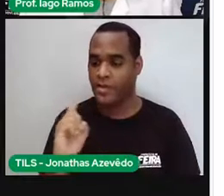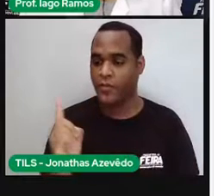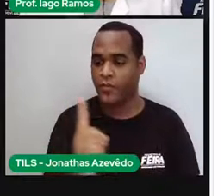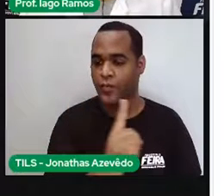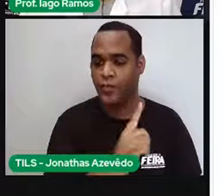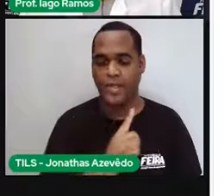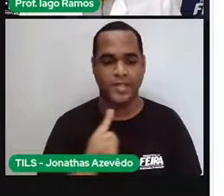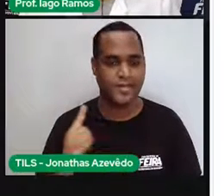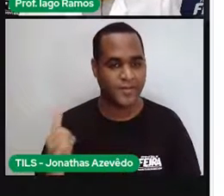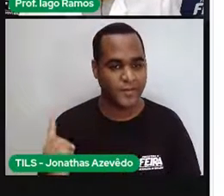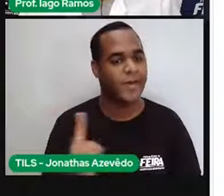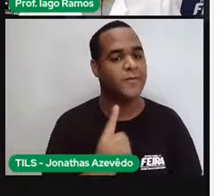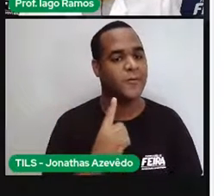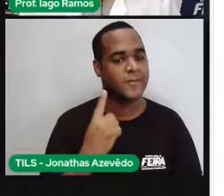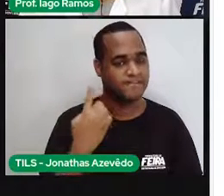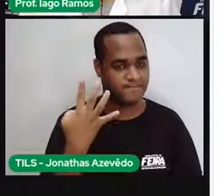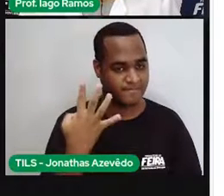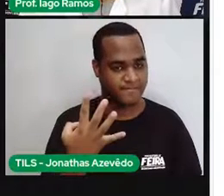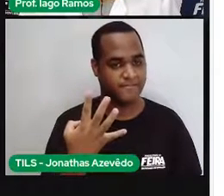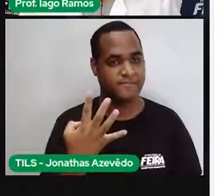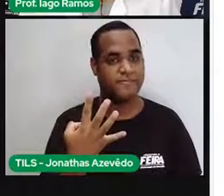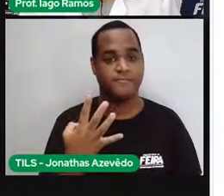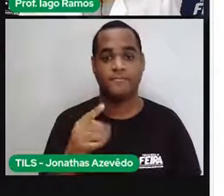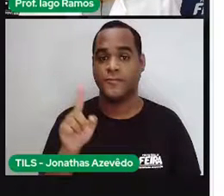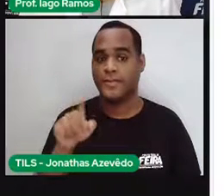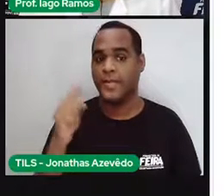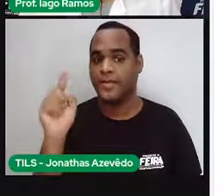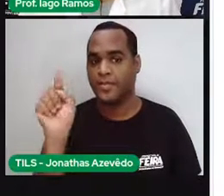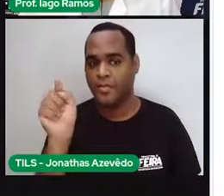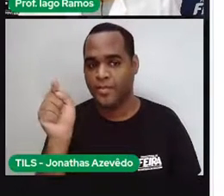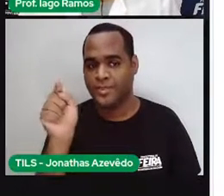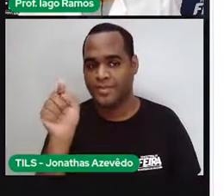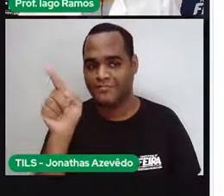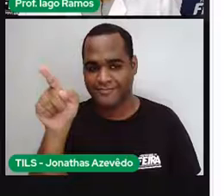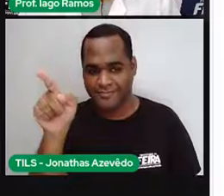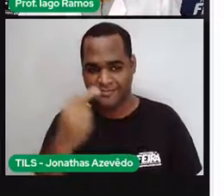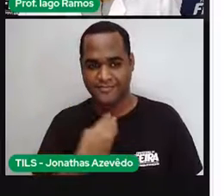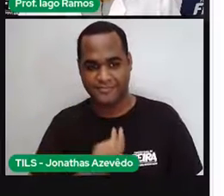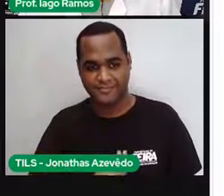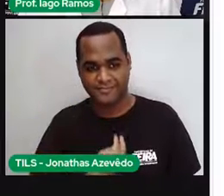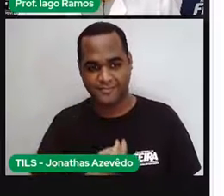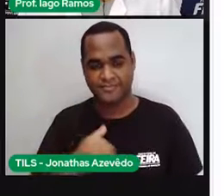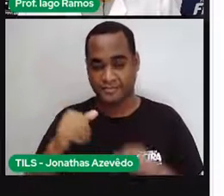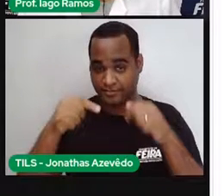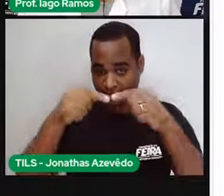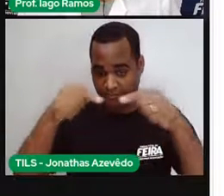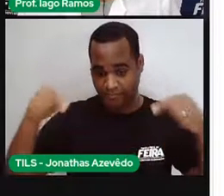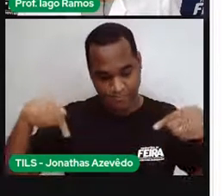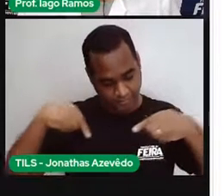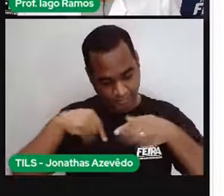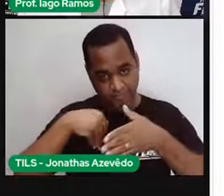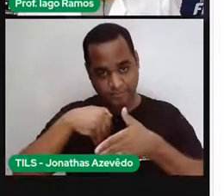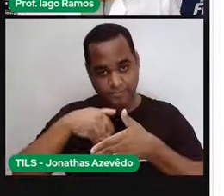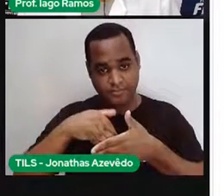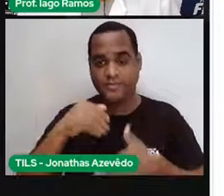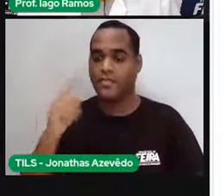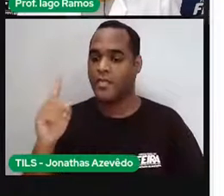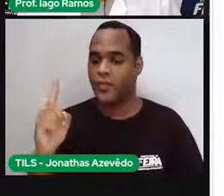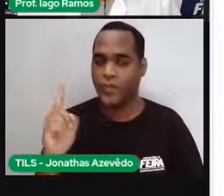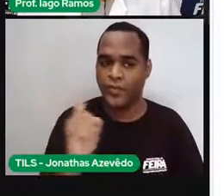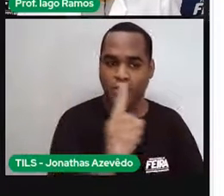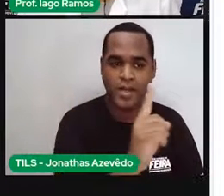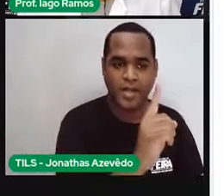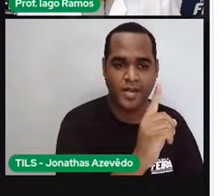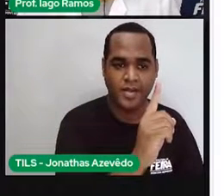professor? Digamos que você saiu dessa ponta aqui, ó, e aí você correu esse comprimento,